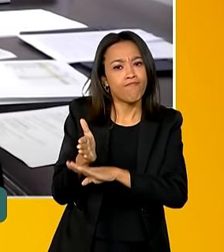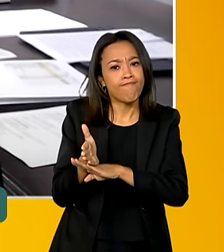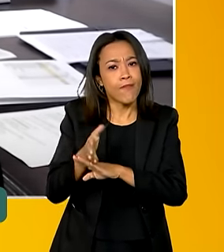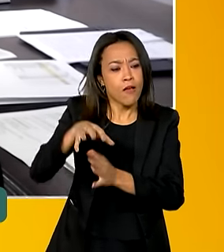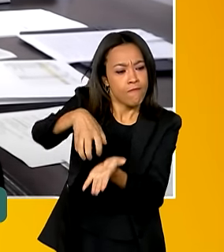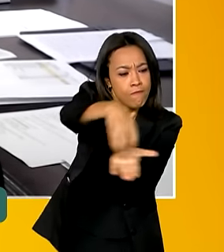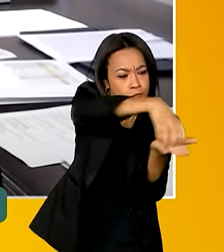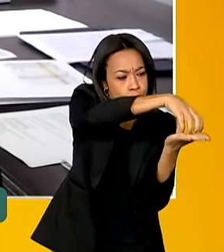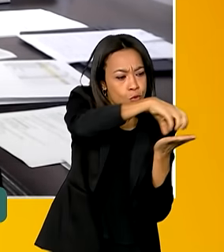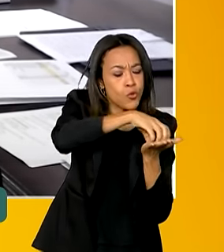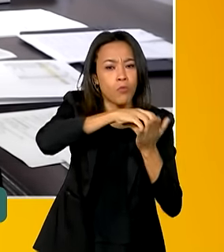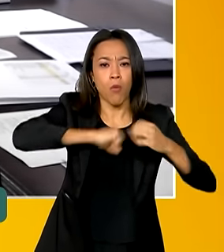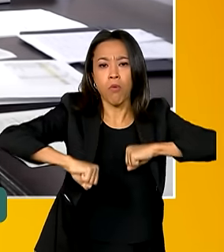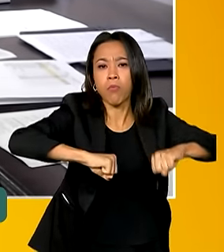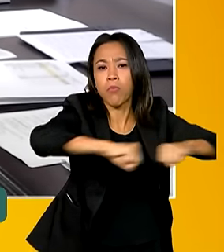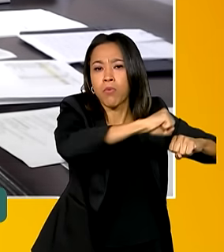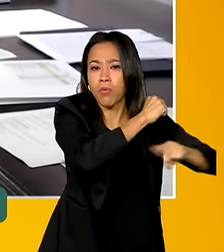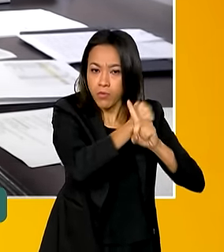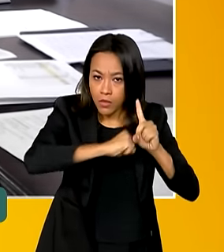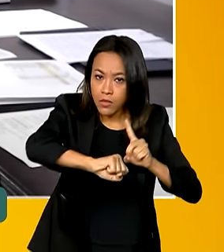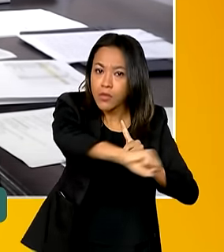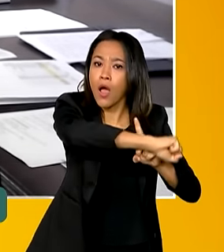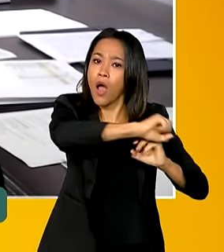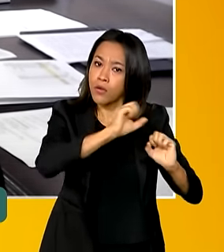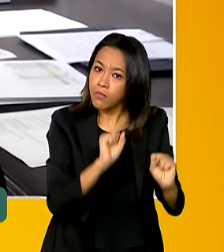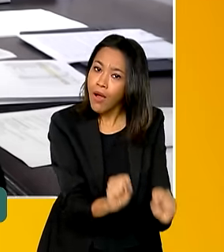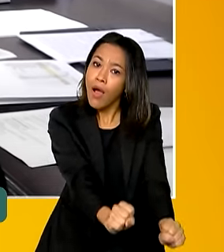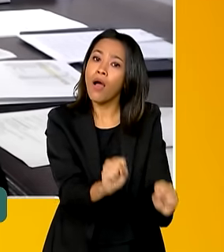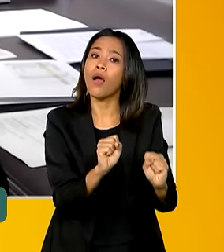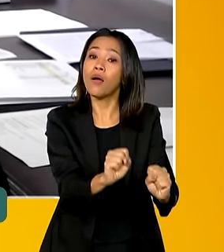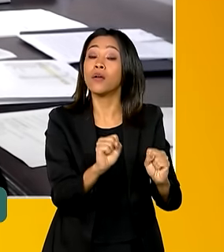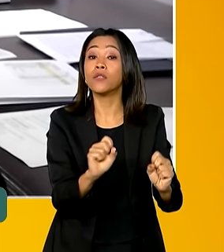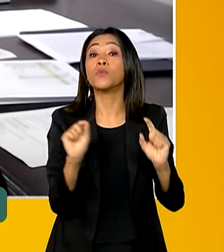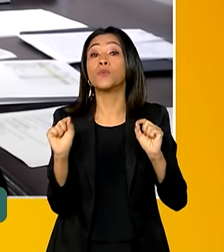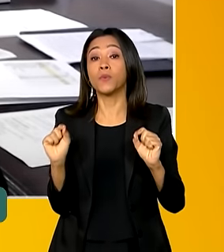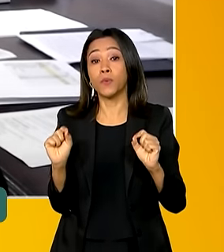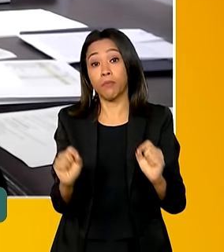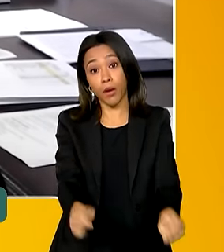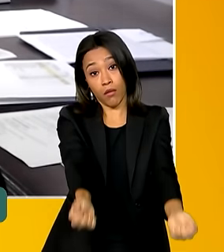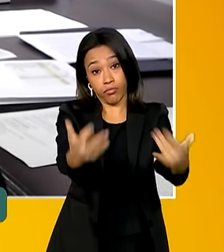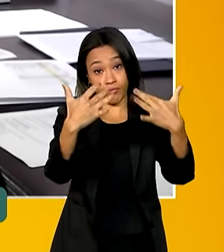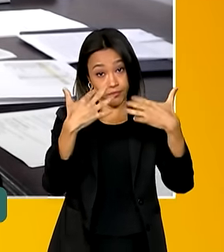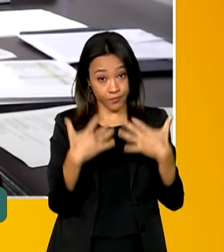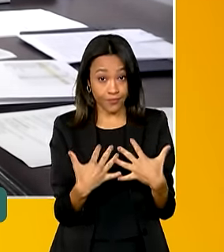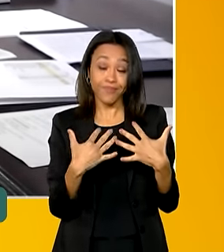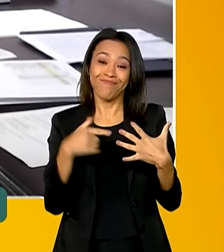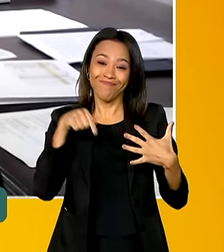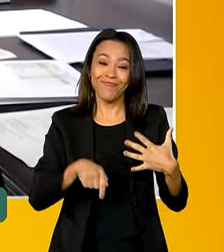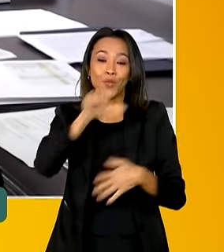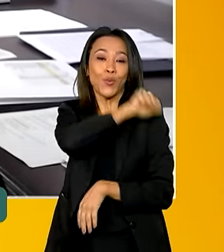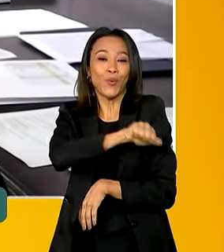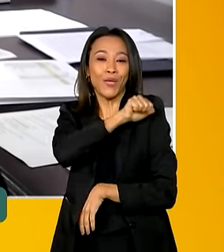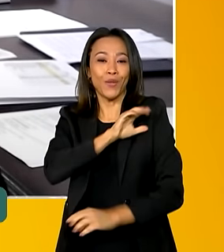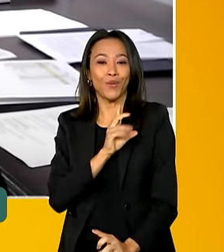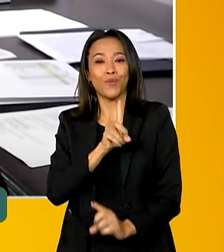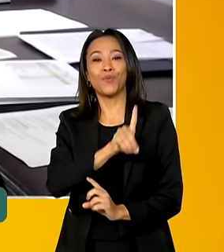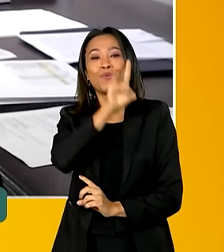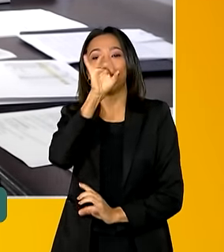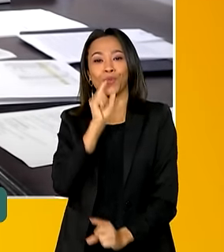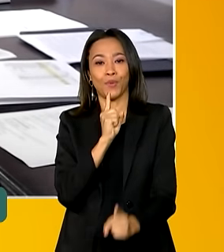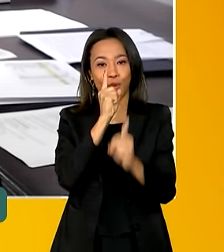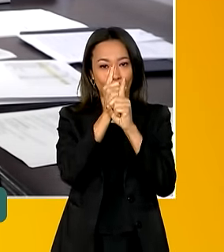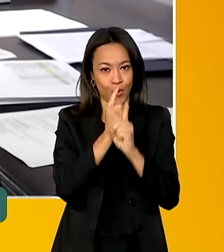civil ou de movimentos sociais para acontecerem no território do G20 Social no Rio de Janeiro, naquele período que eu